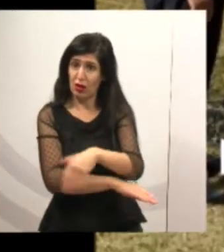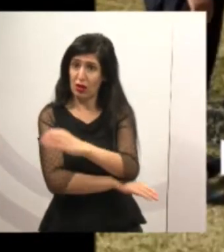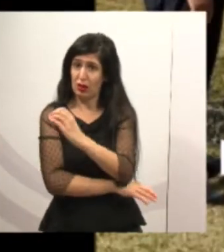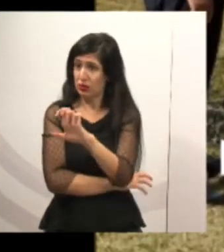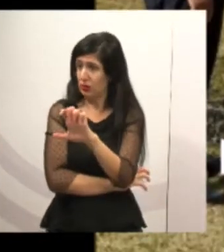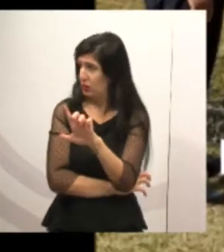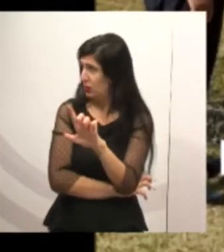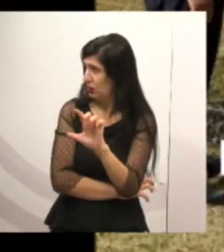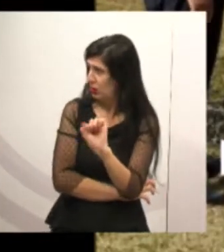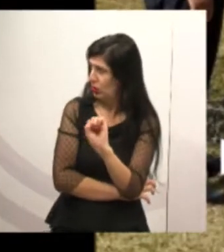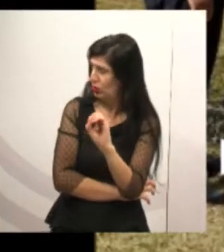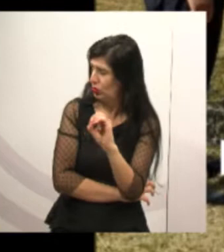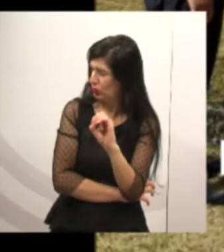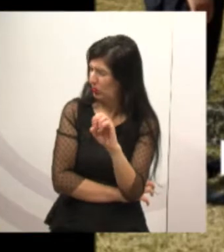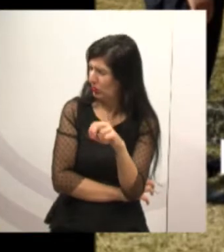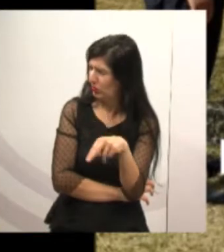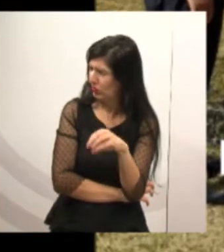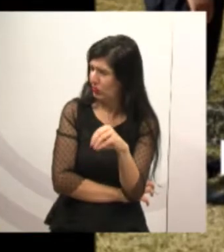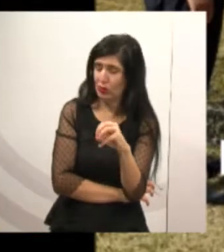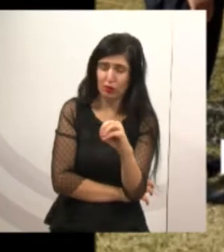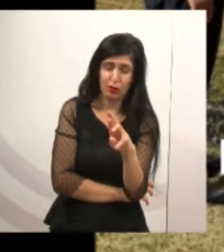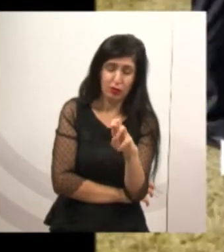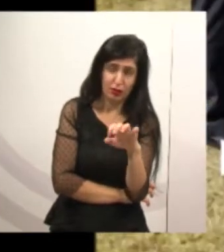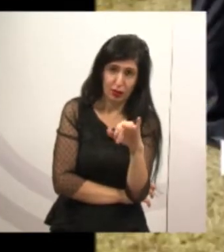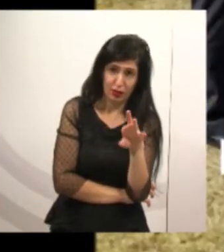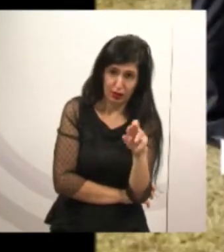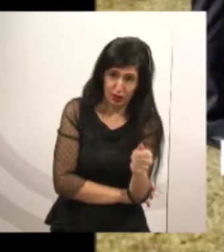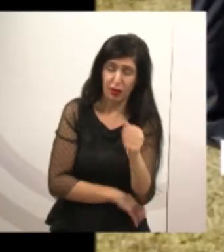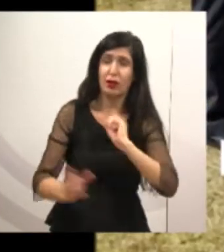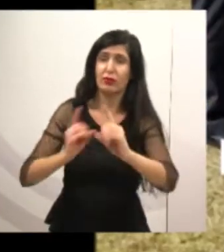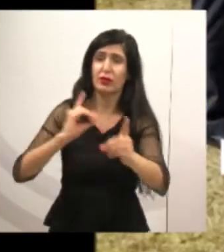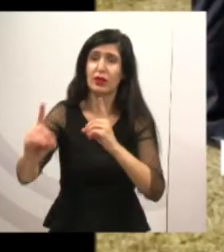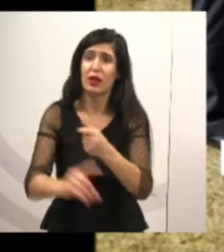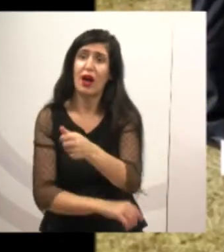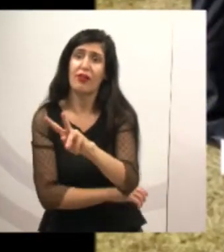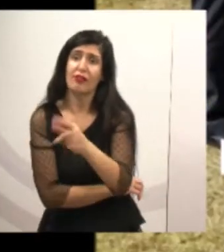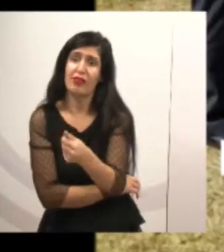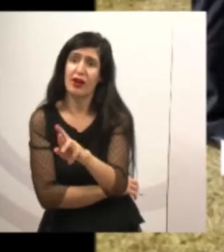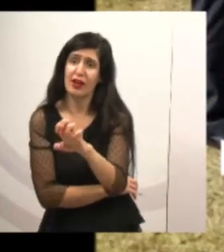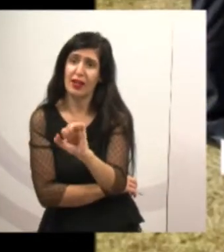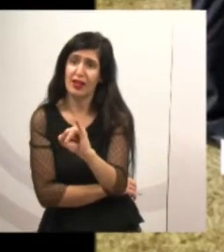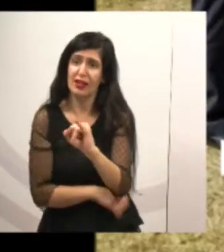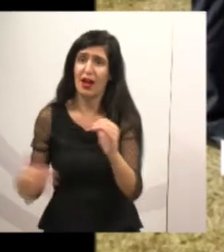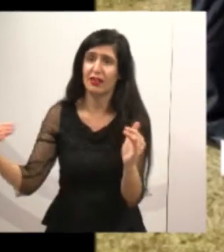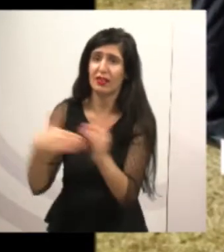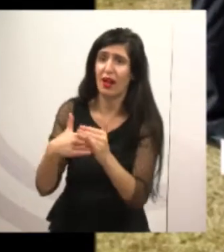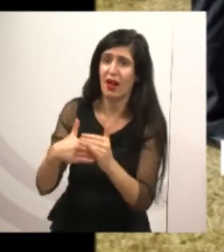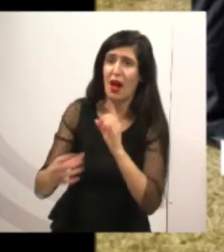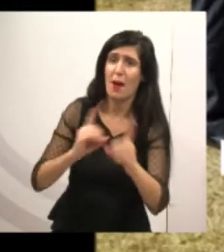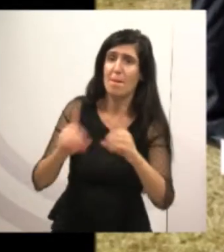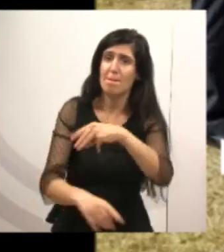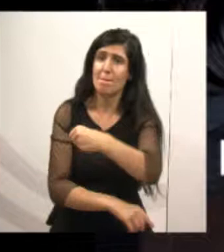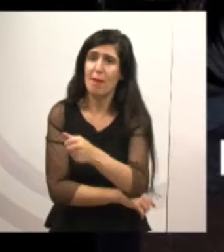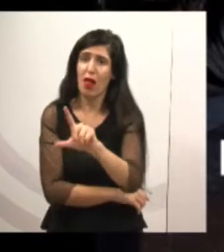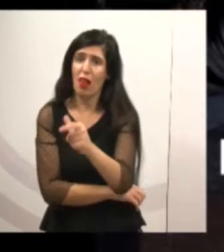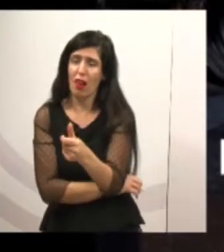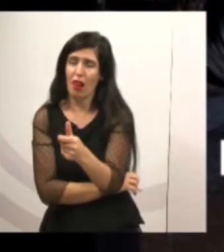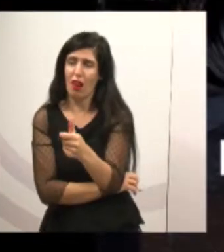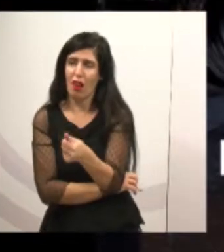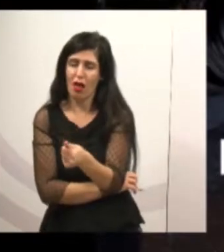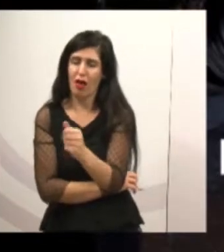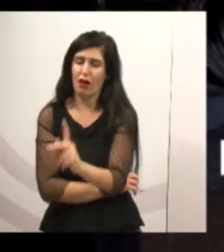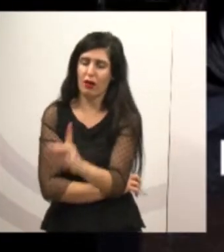ligação ali da Avenida Varei até a Avenida Malak Asad,